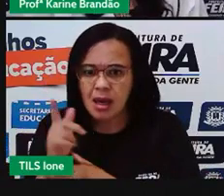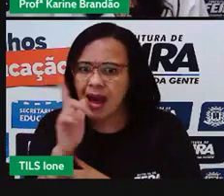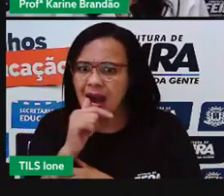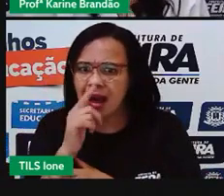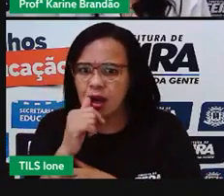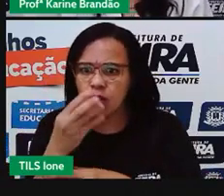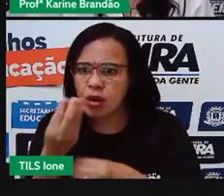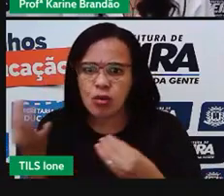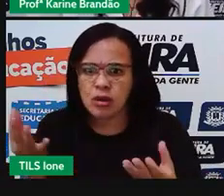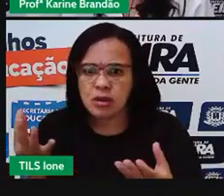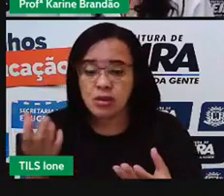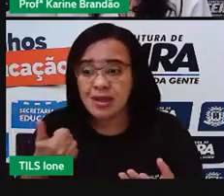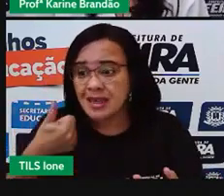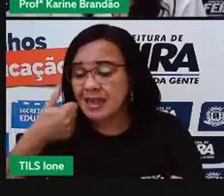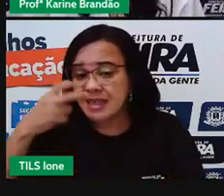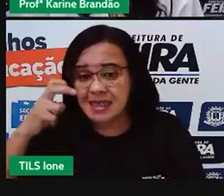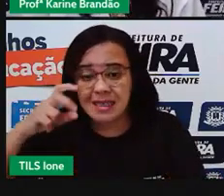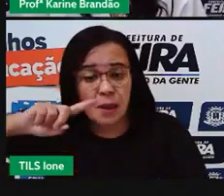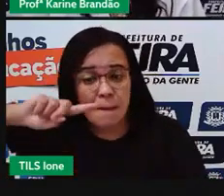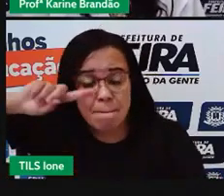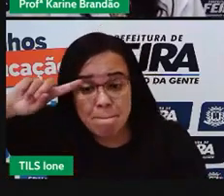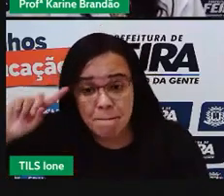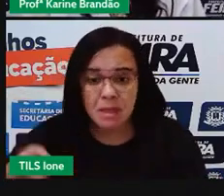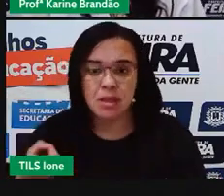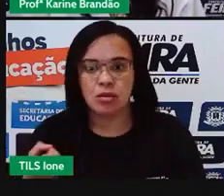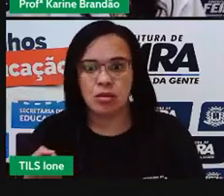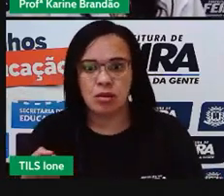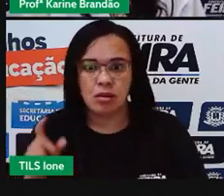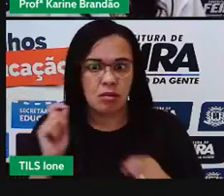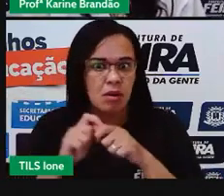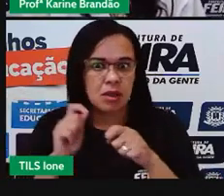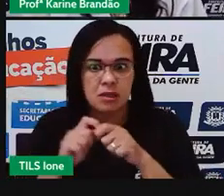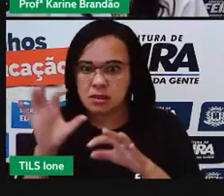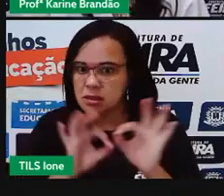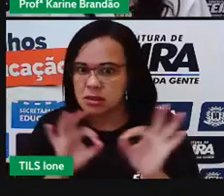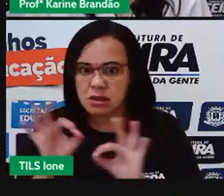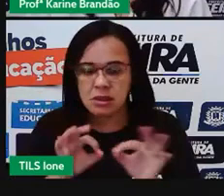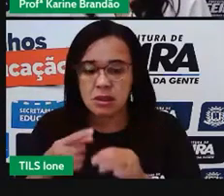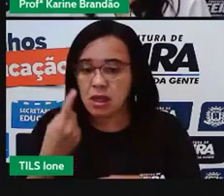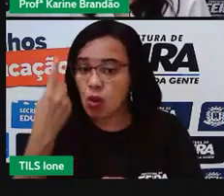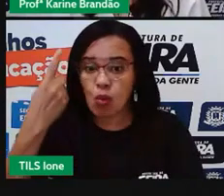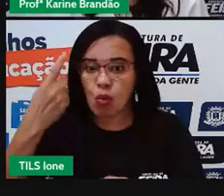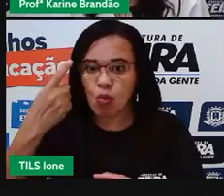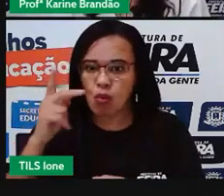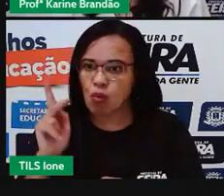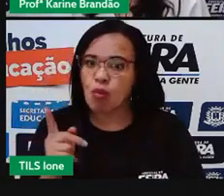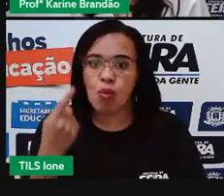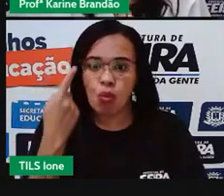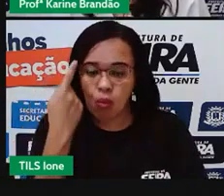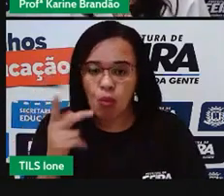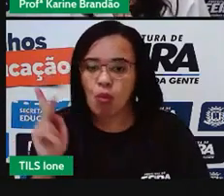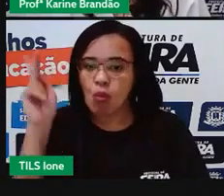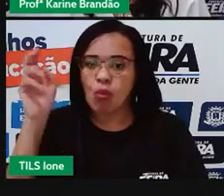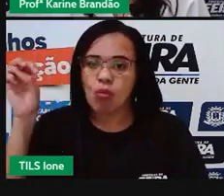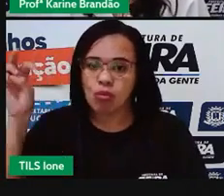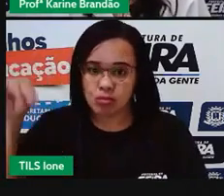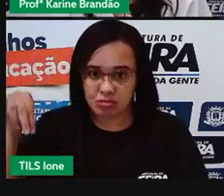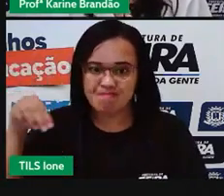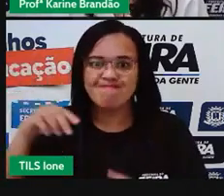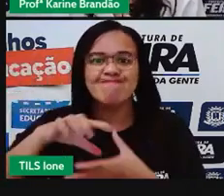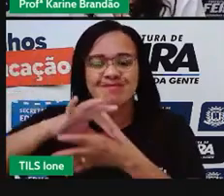litros de água para um quilo de carne. Então, essa proporção, ela é muito desigual.